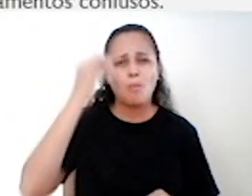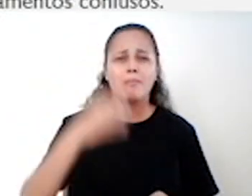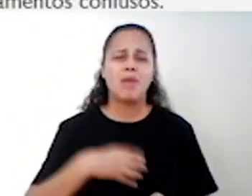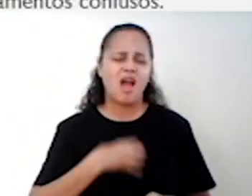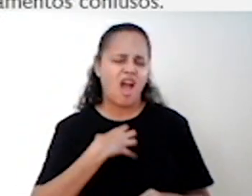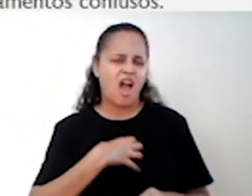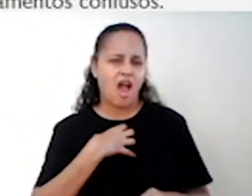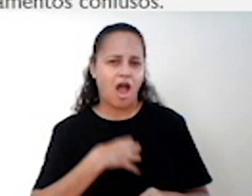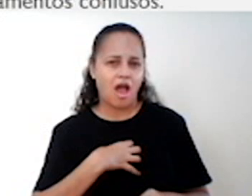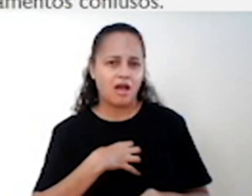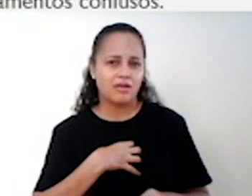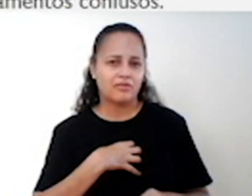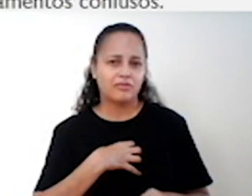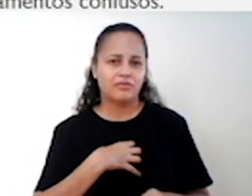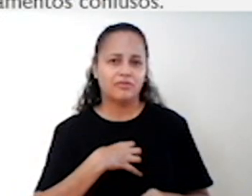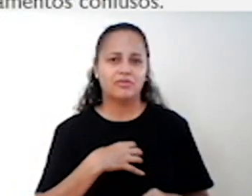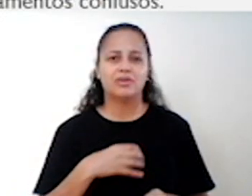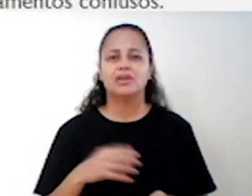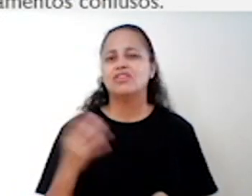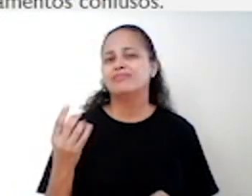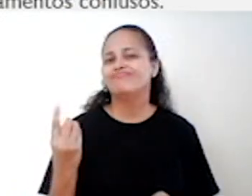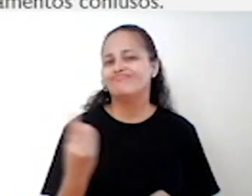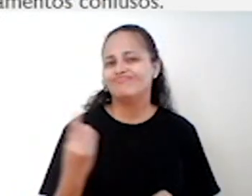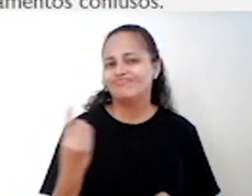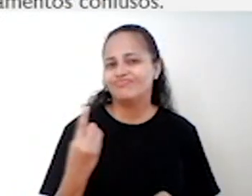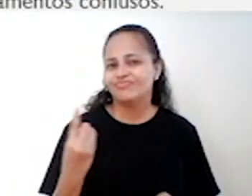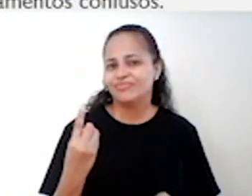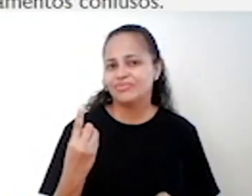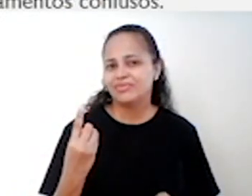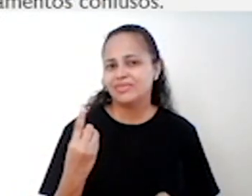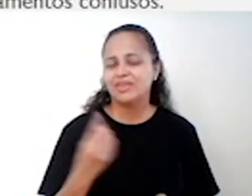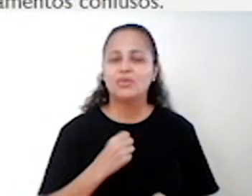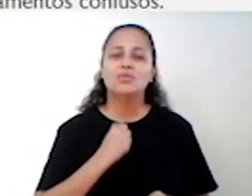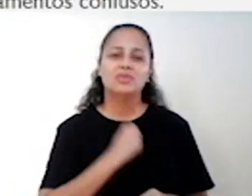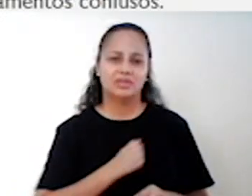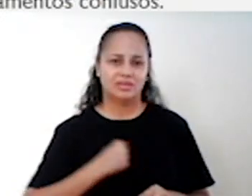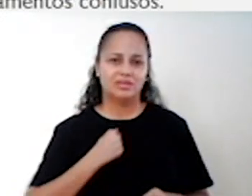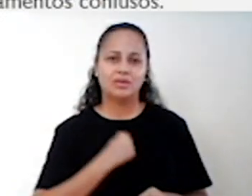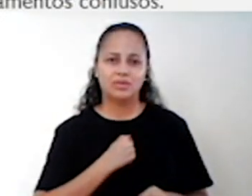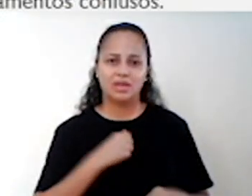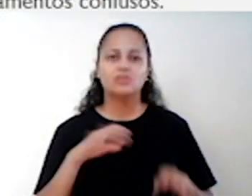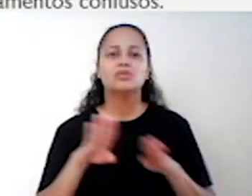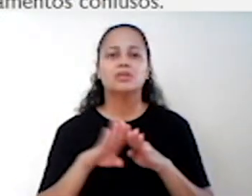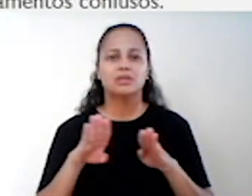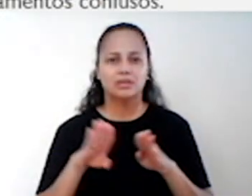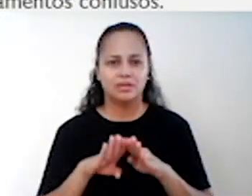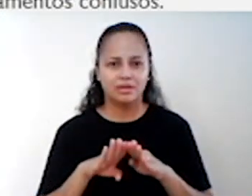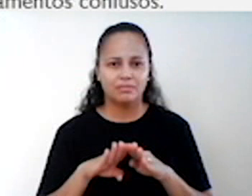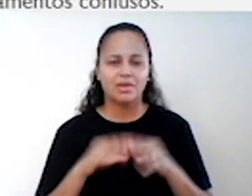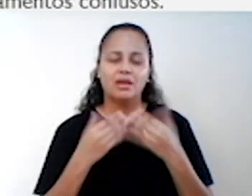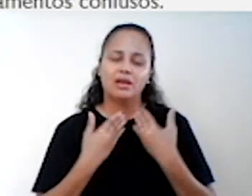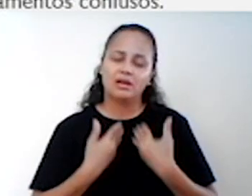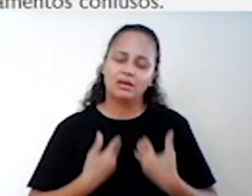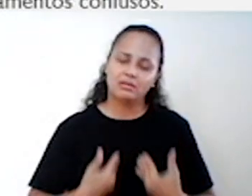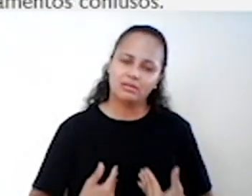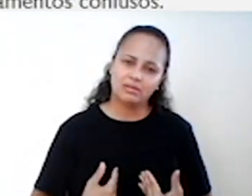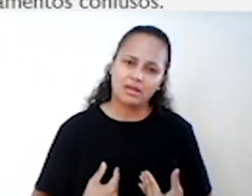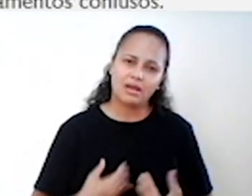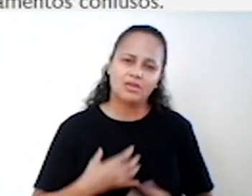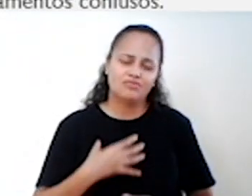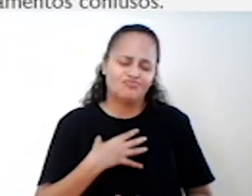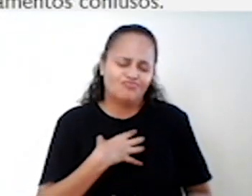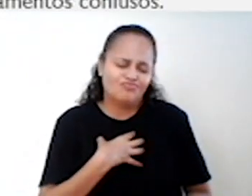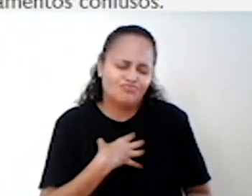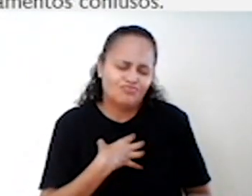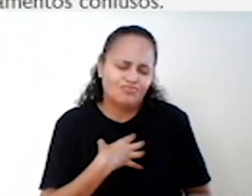culpa, raiva, solidão, choque e saudade. Algumas reações físicas também são notadas, como cansaço,